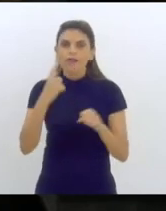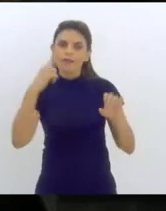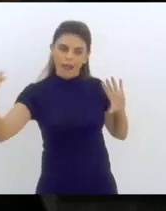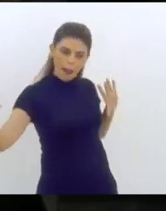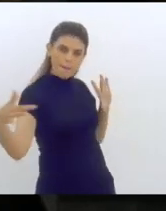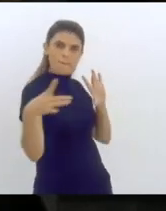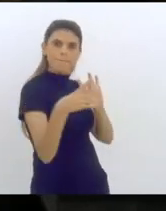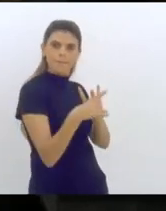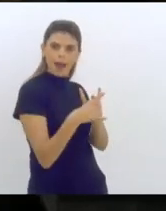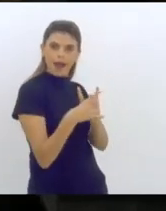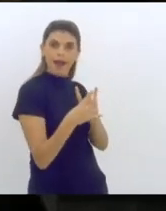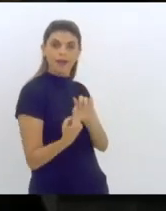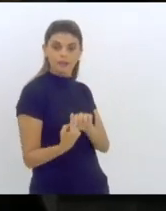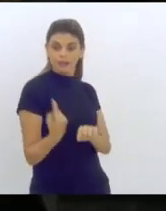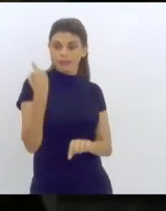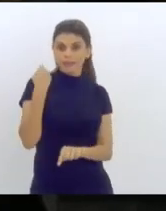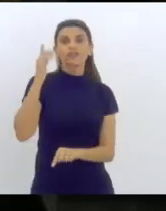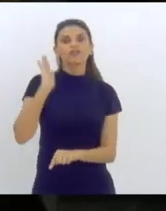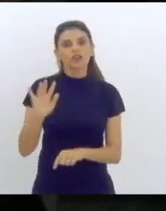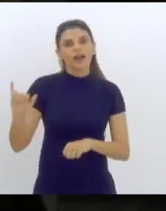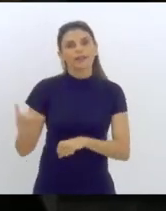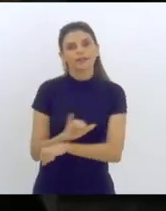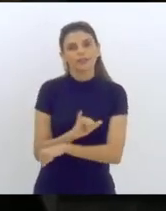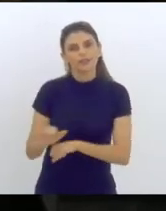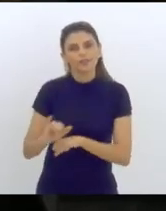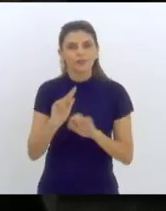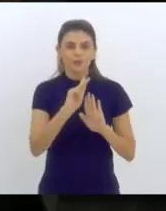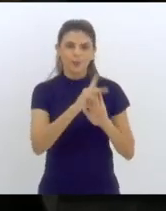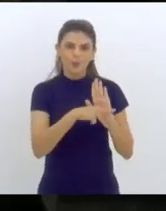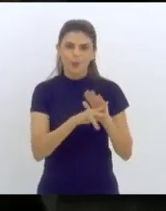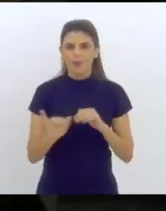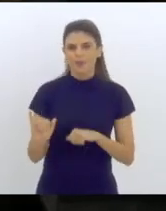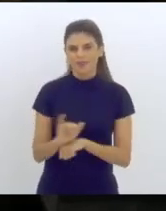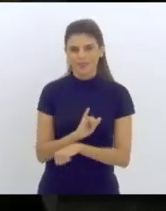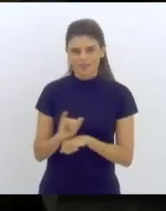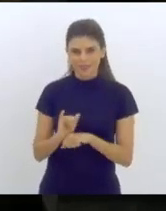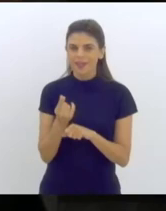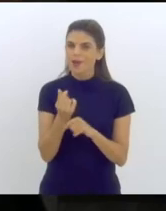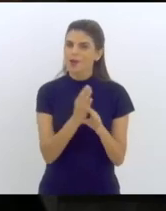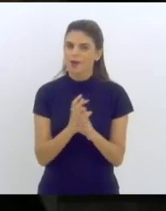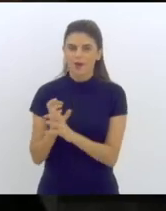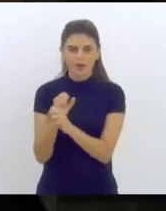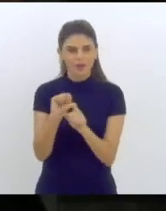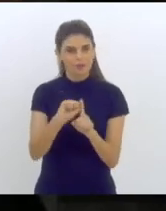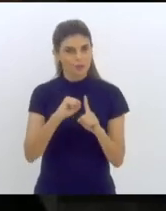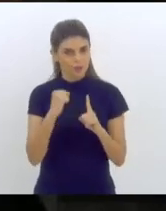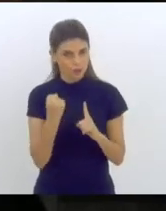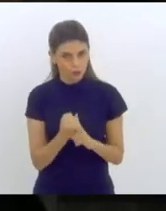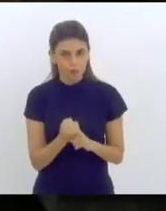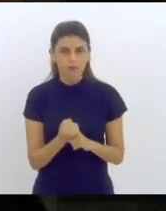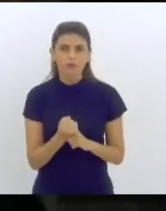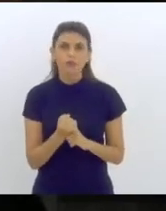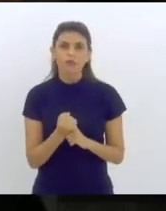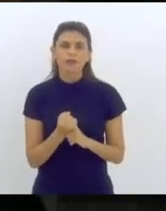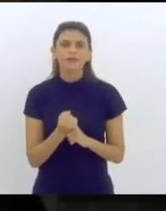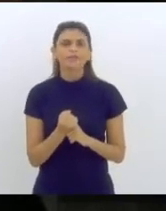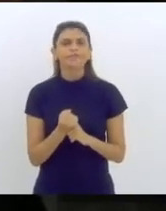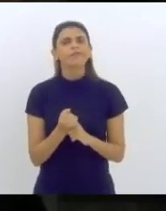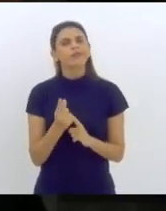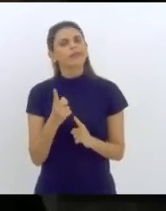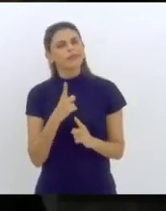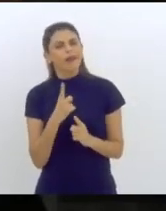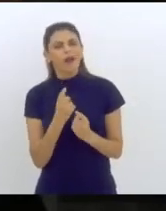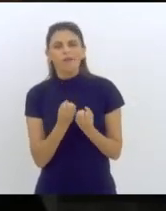no Plano Estratégico de Desenvolvimento Econômico e Social. E aí algumas vertentes nesse